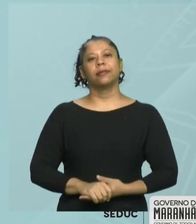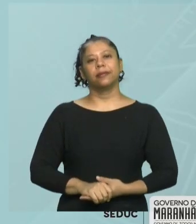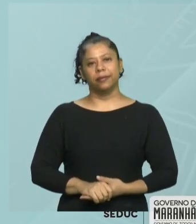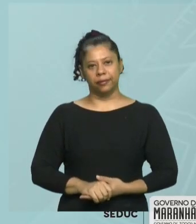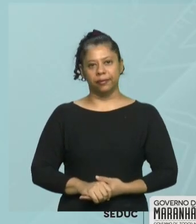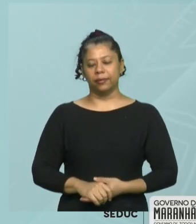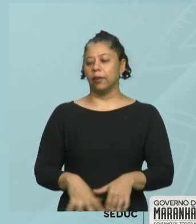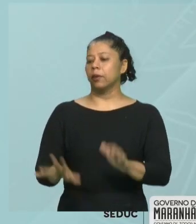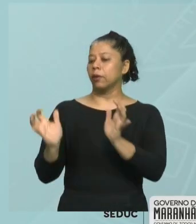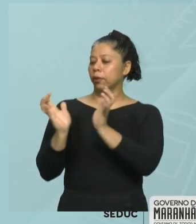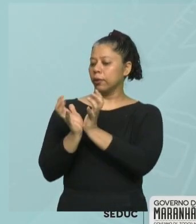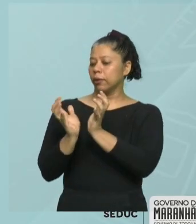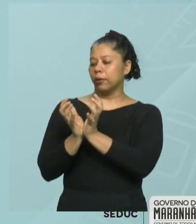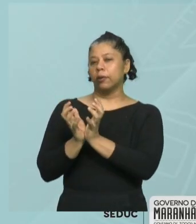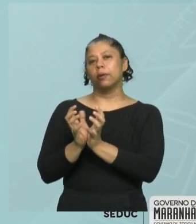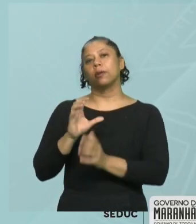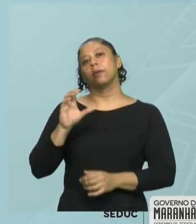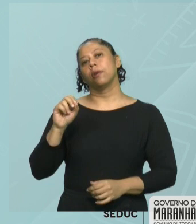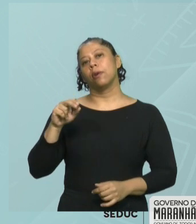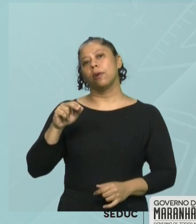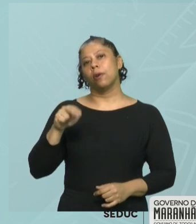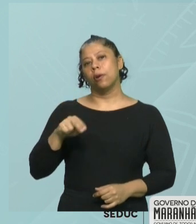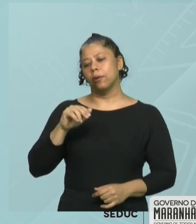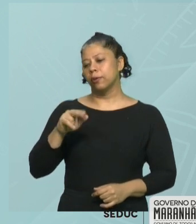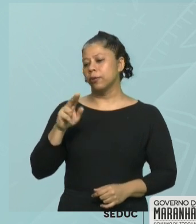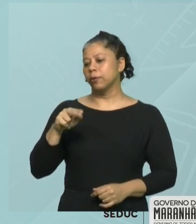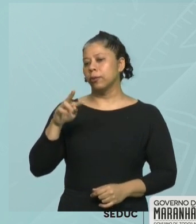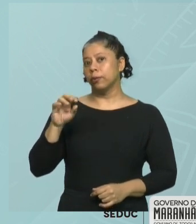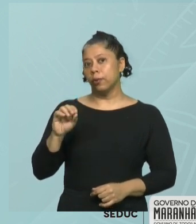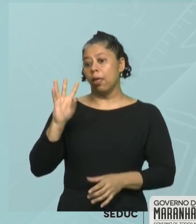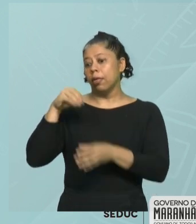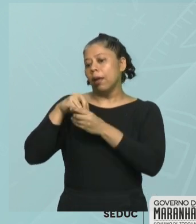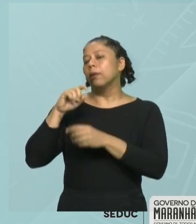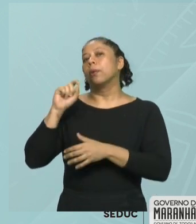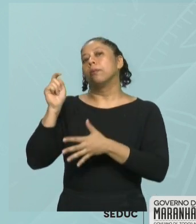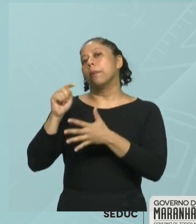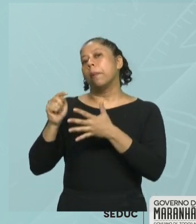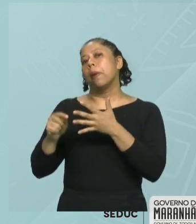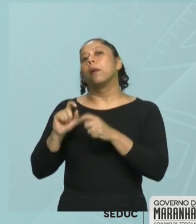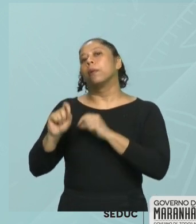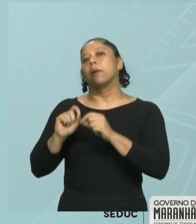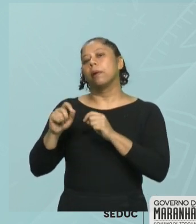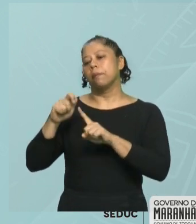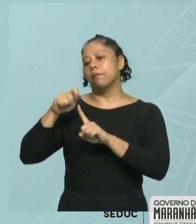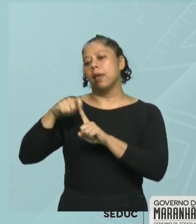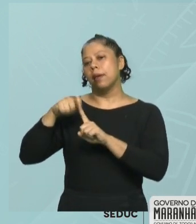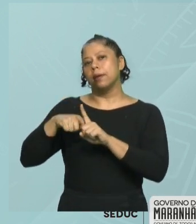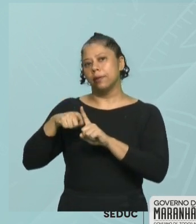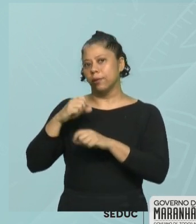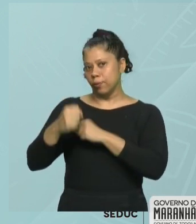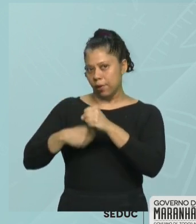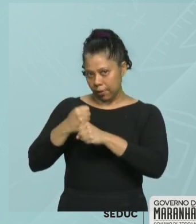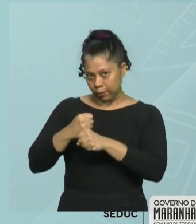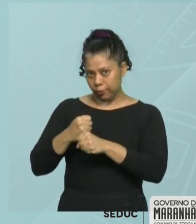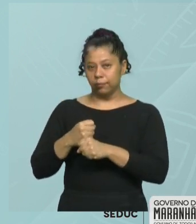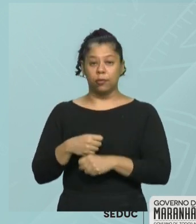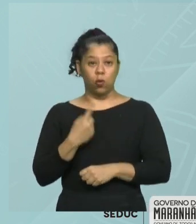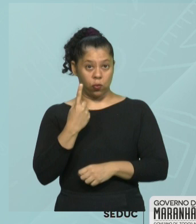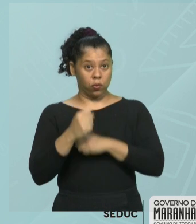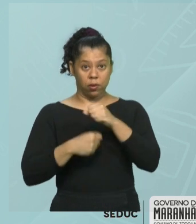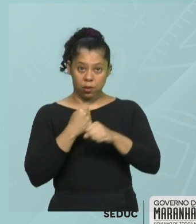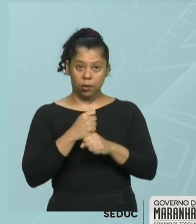Conjunto dos meses do ano. Observa que durante o ano você tem 12 meses. Janeiro,